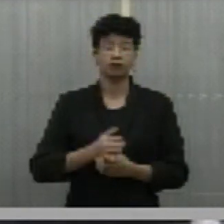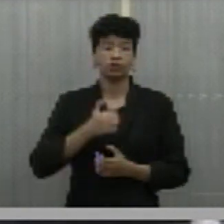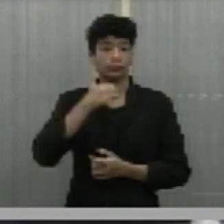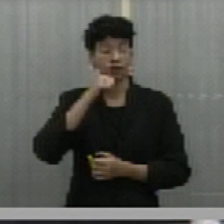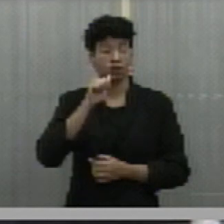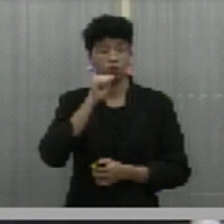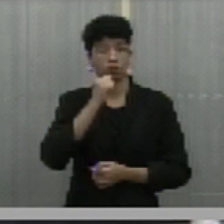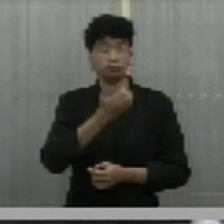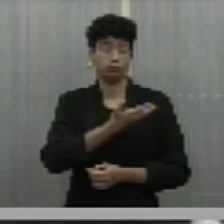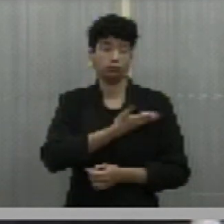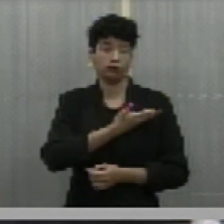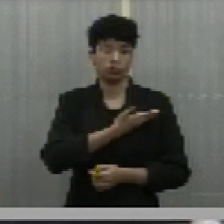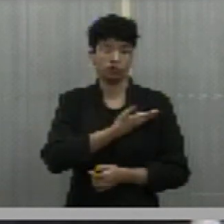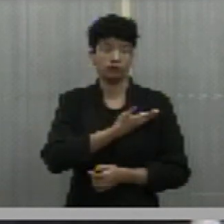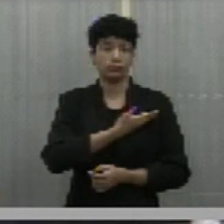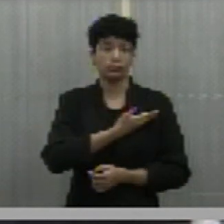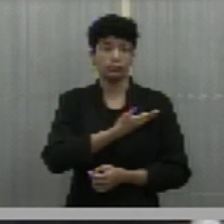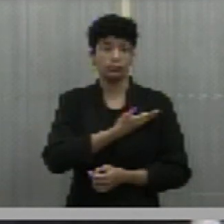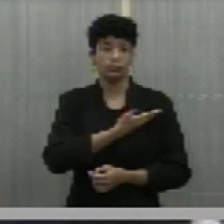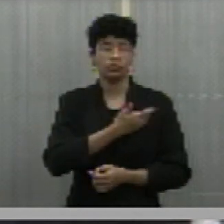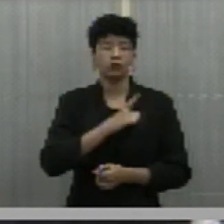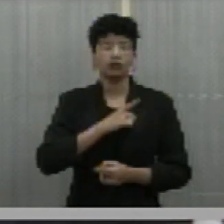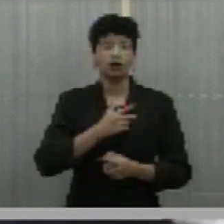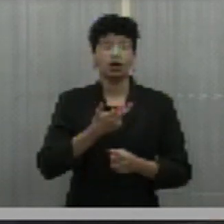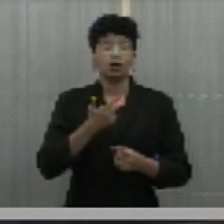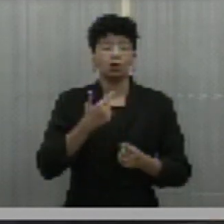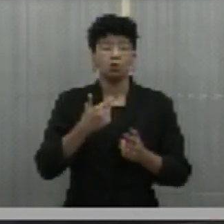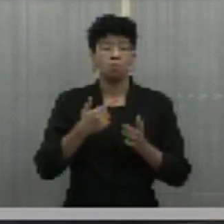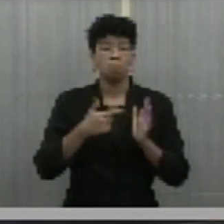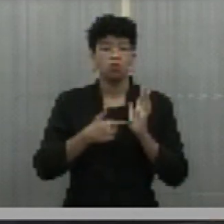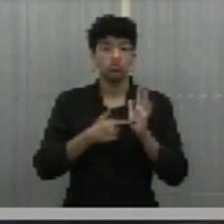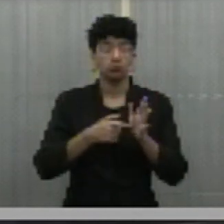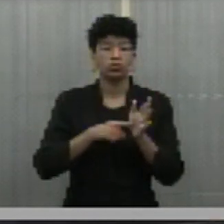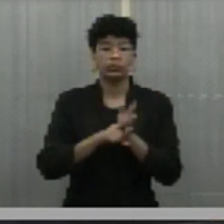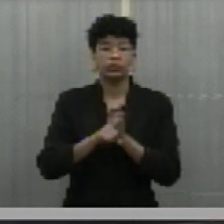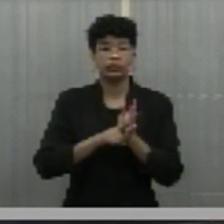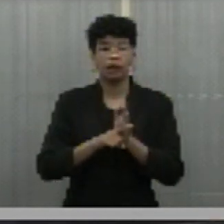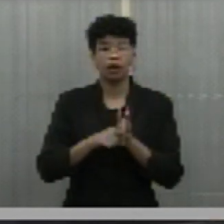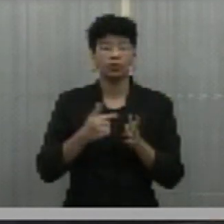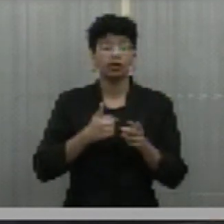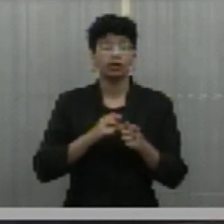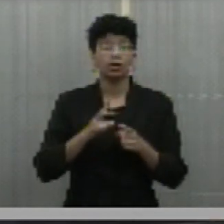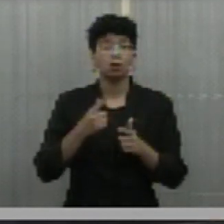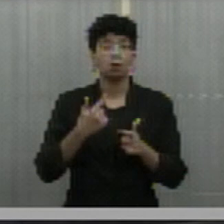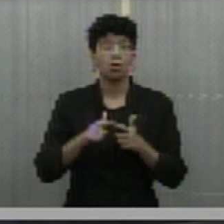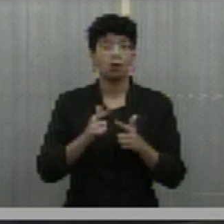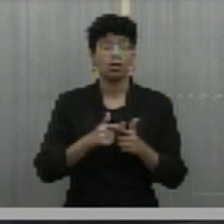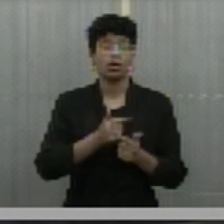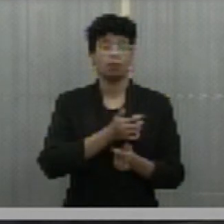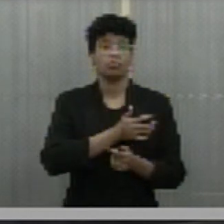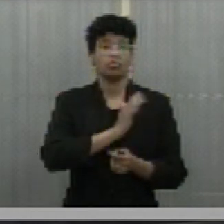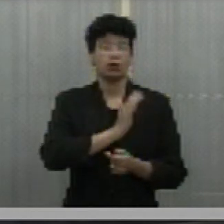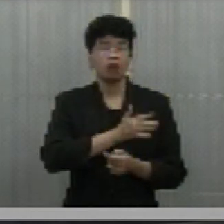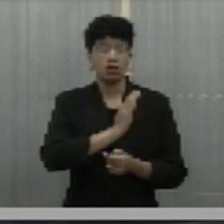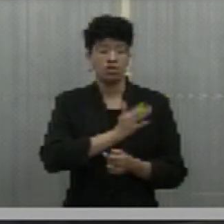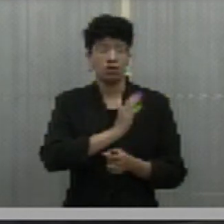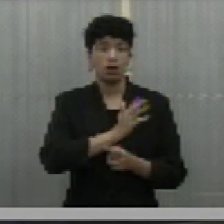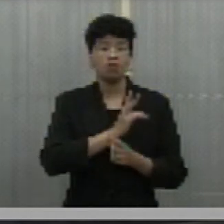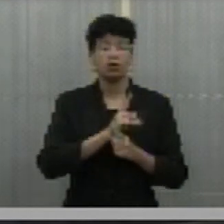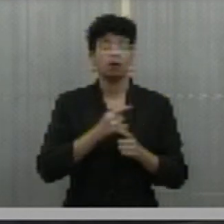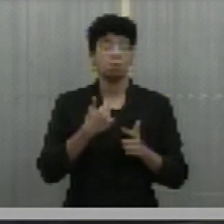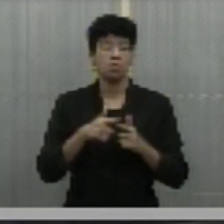que estava com diagnóstico de infarto no hospital em Floriano, indicado o cátio, cateterismo,